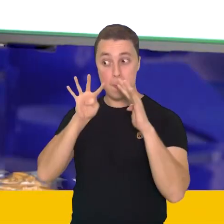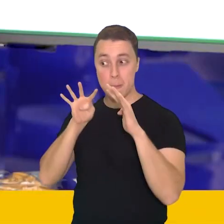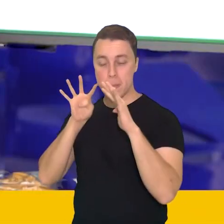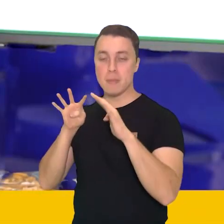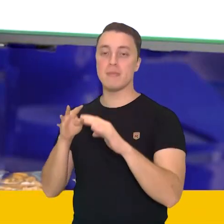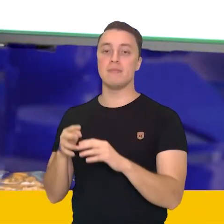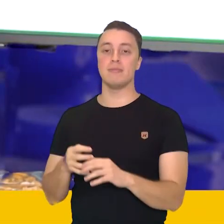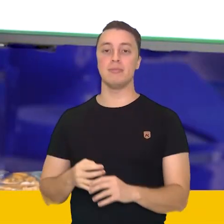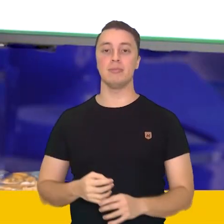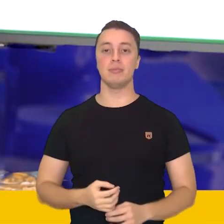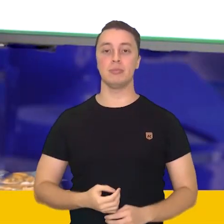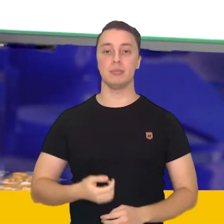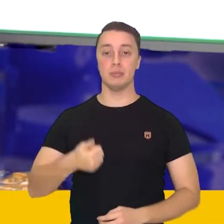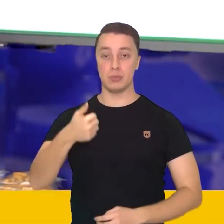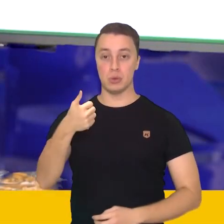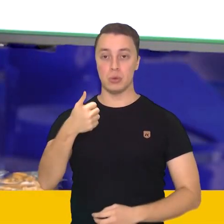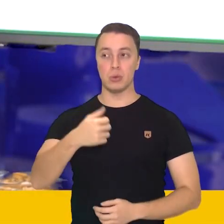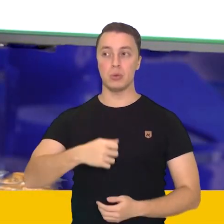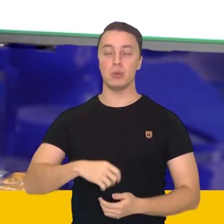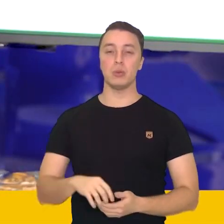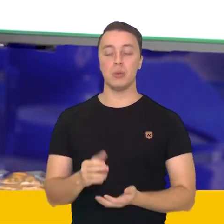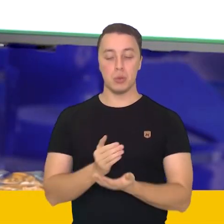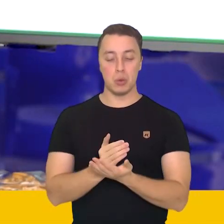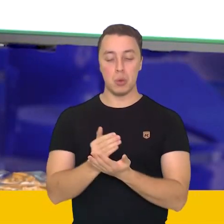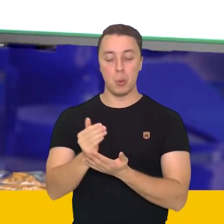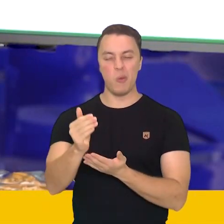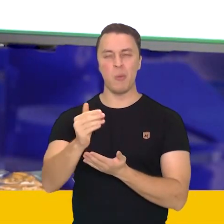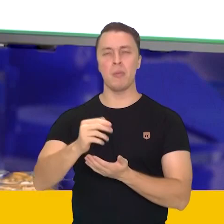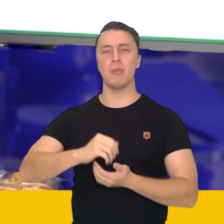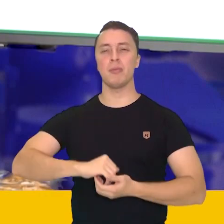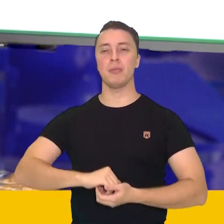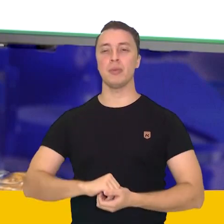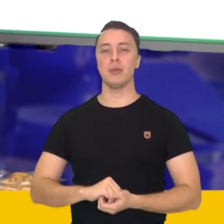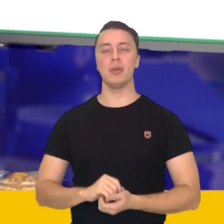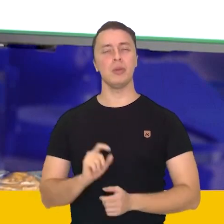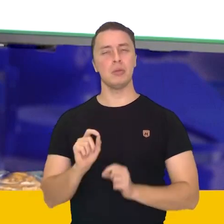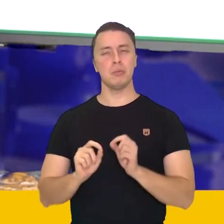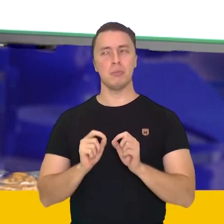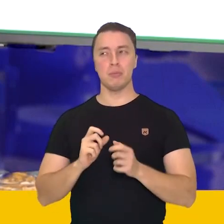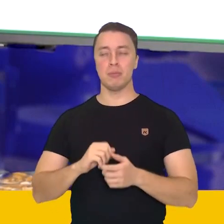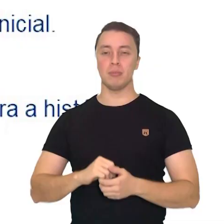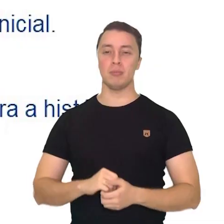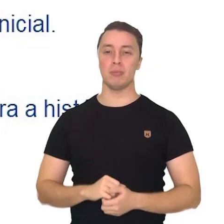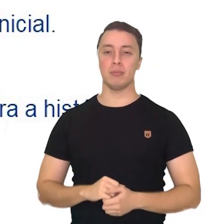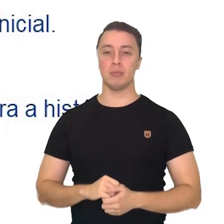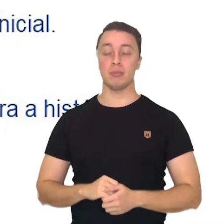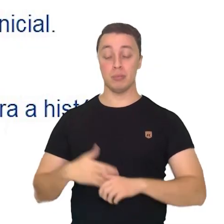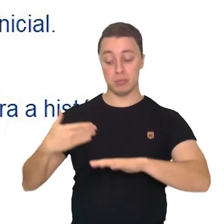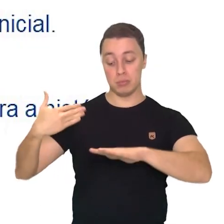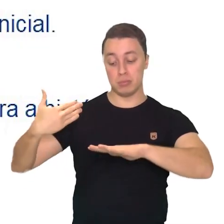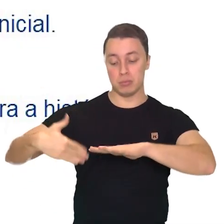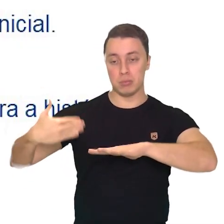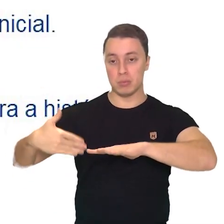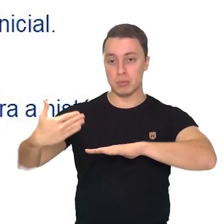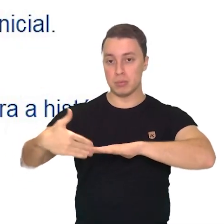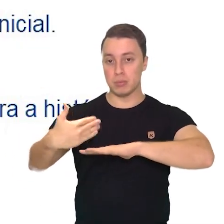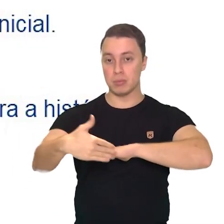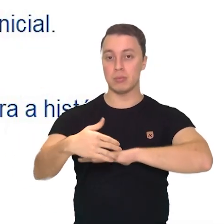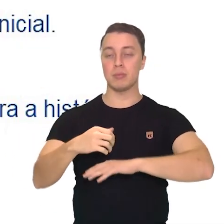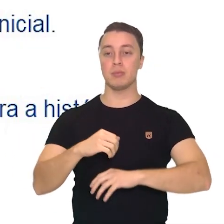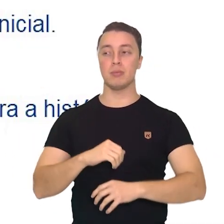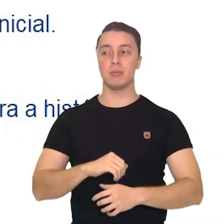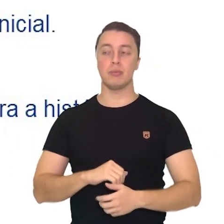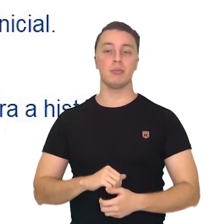1. Início da ação. O que é o início da ação? É a complicação.